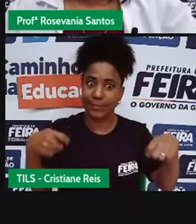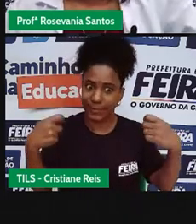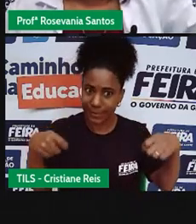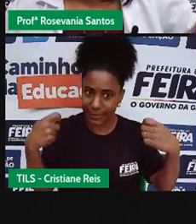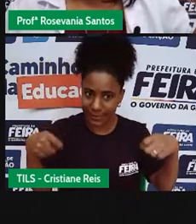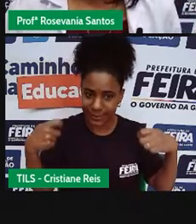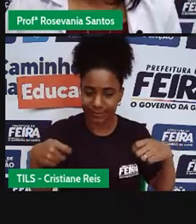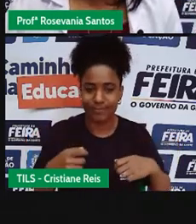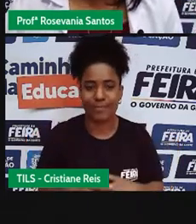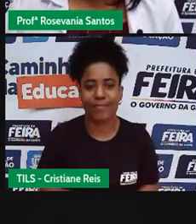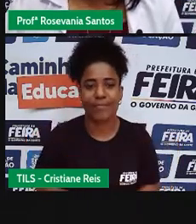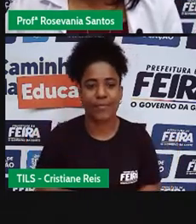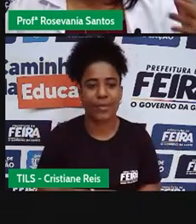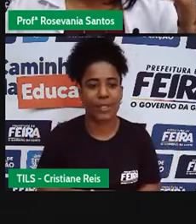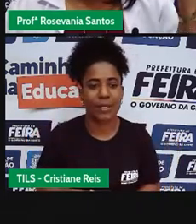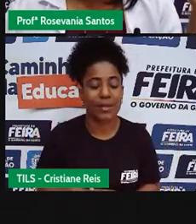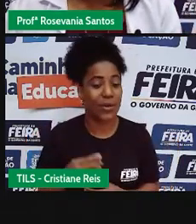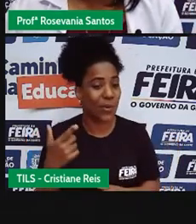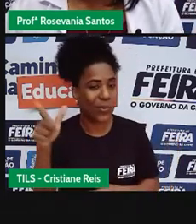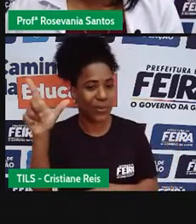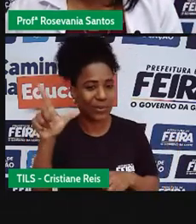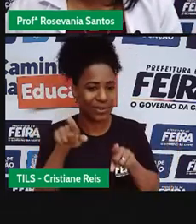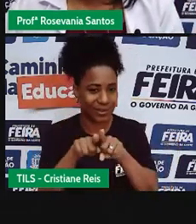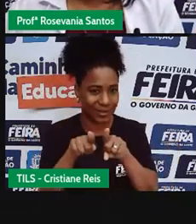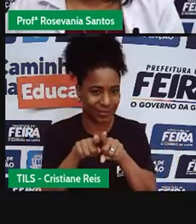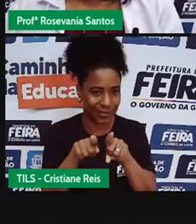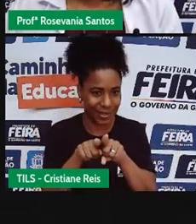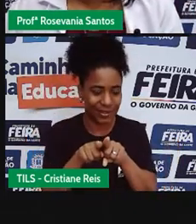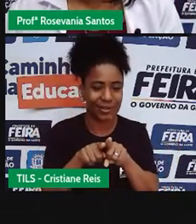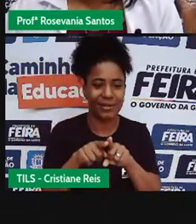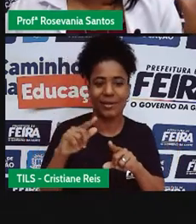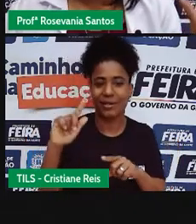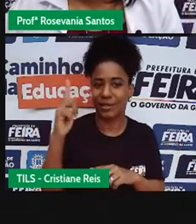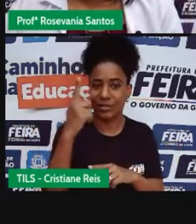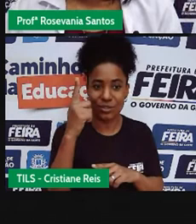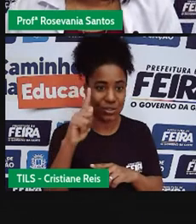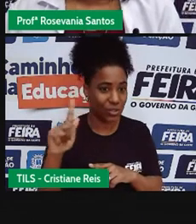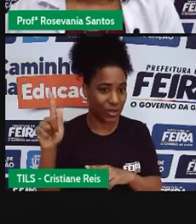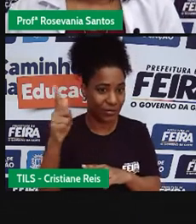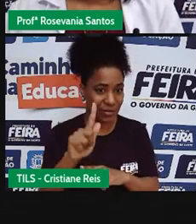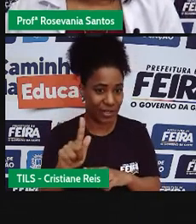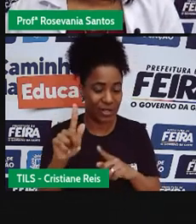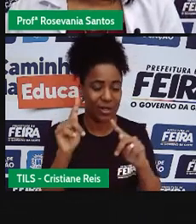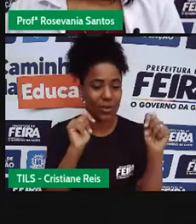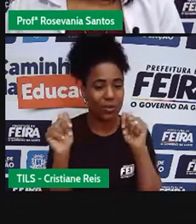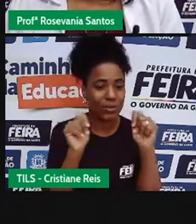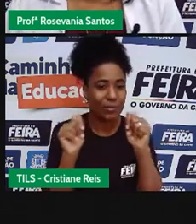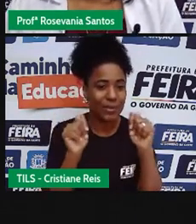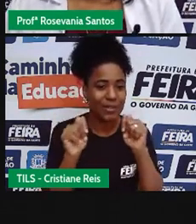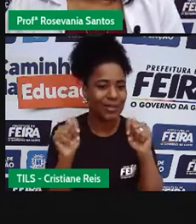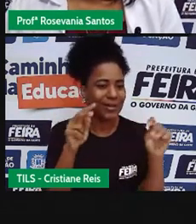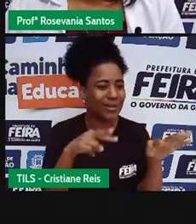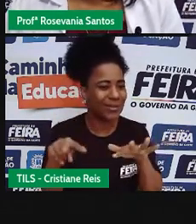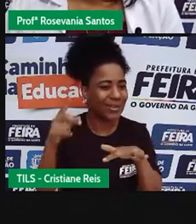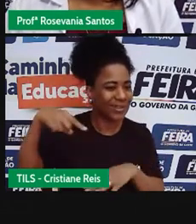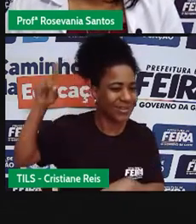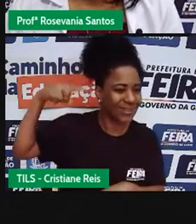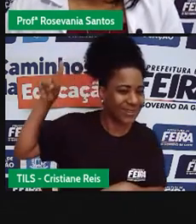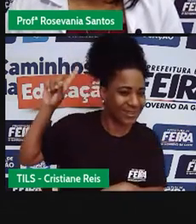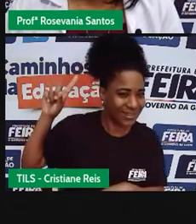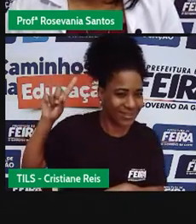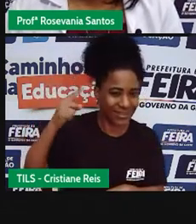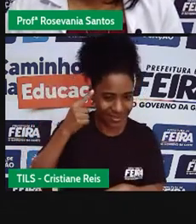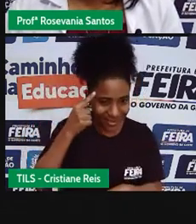que quem vai comparar com a divisão, né, no caso, não é da região econômica, das macro-regiões, que a gente falou na aula passada, é que